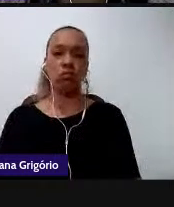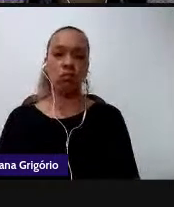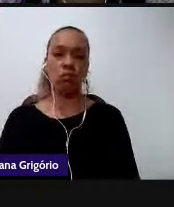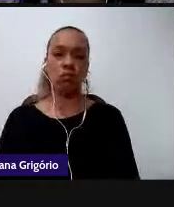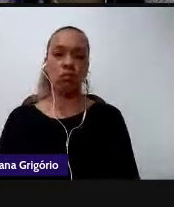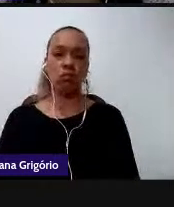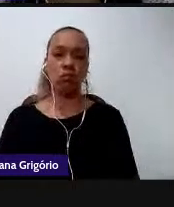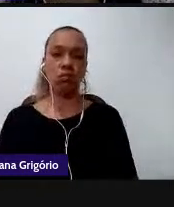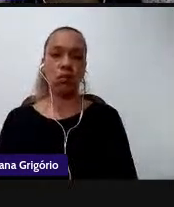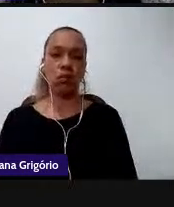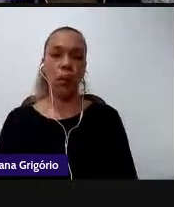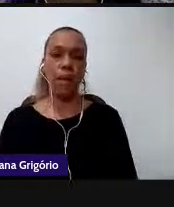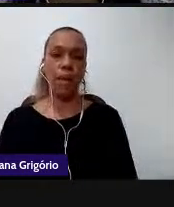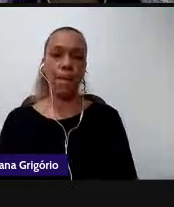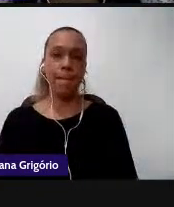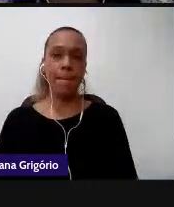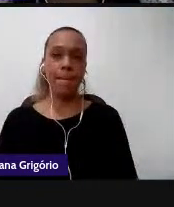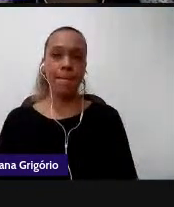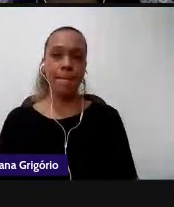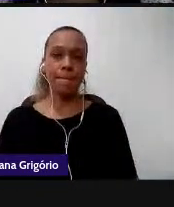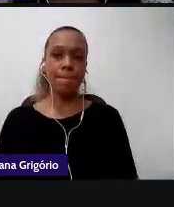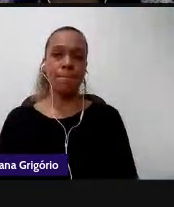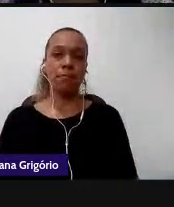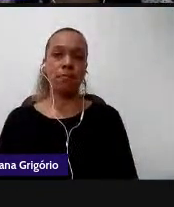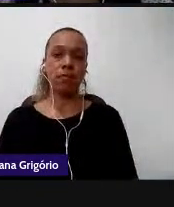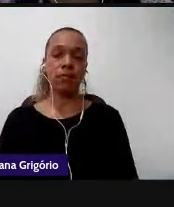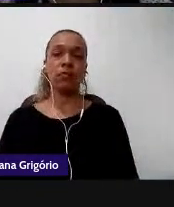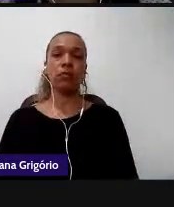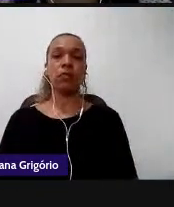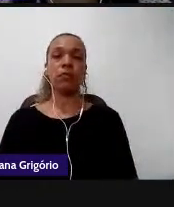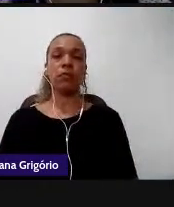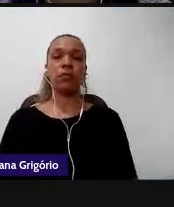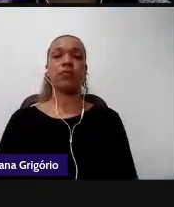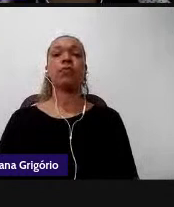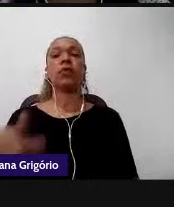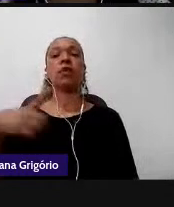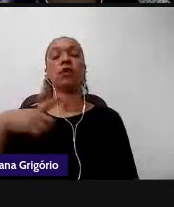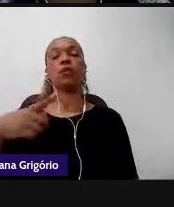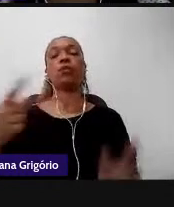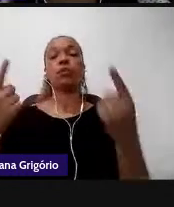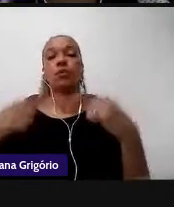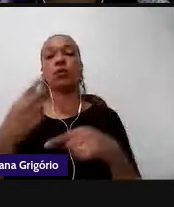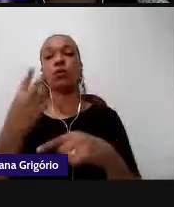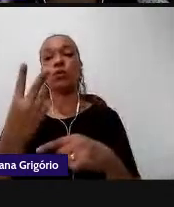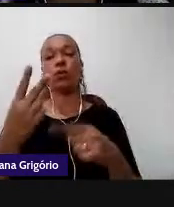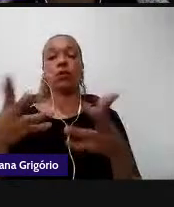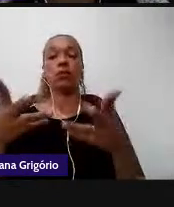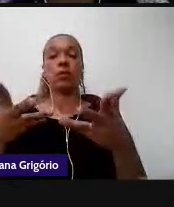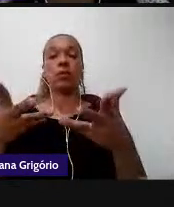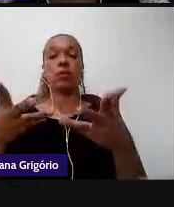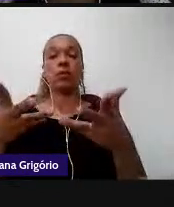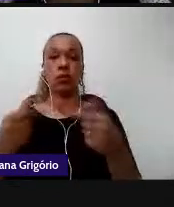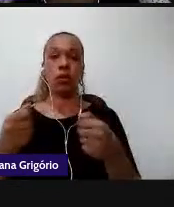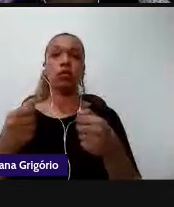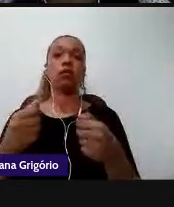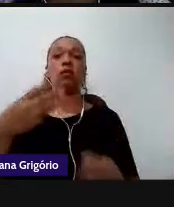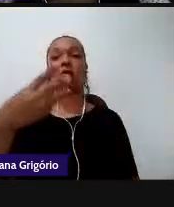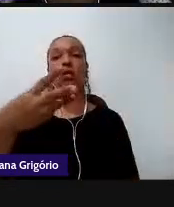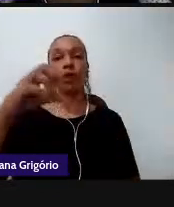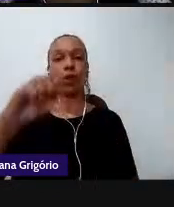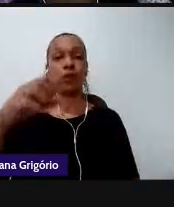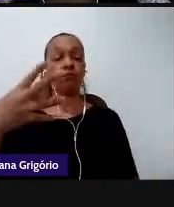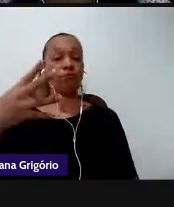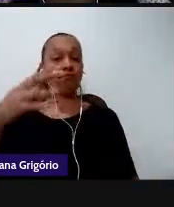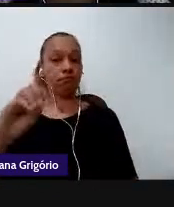o próximo bloco são mais duas habilidades a 39 e a 40 e aqui nós temos